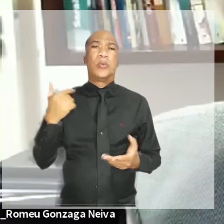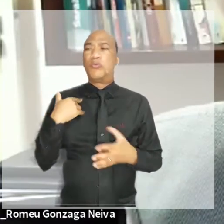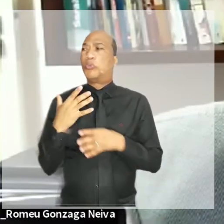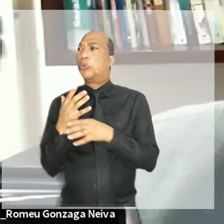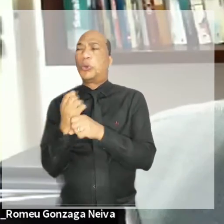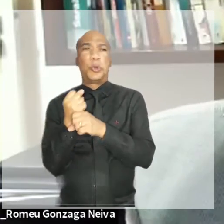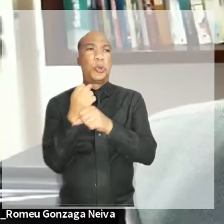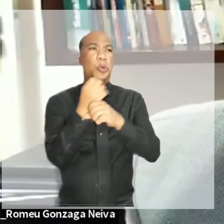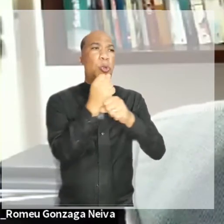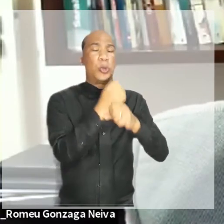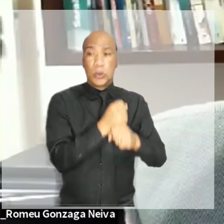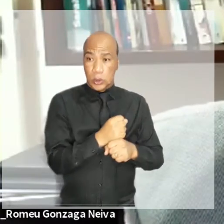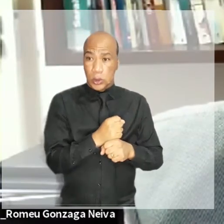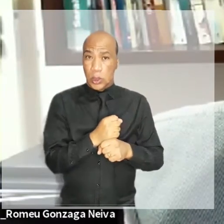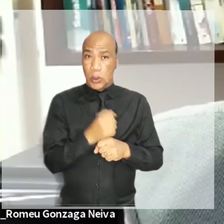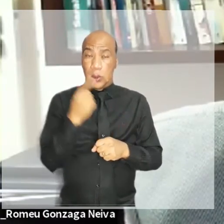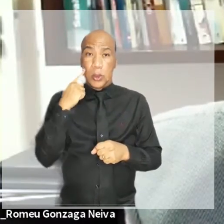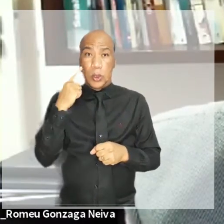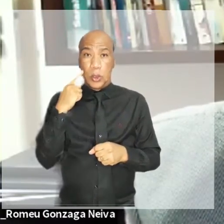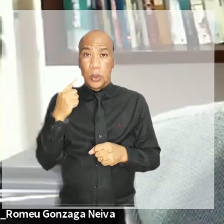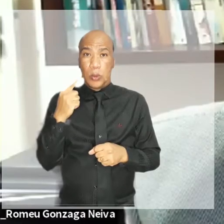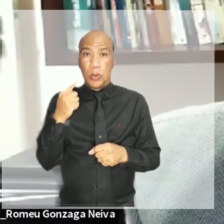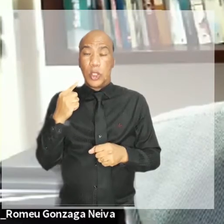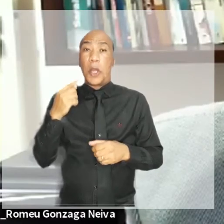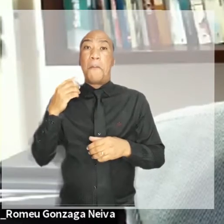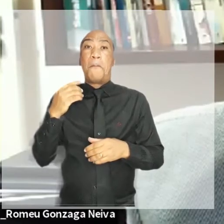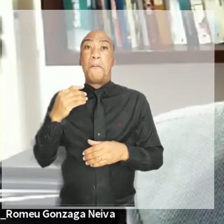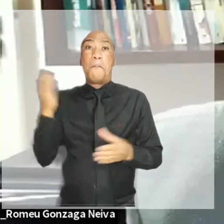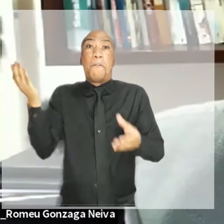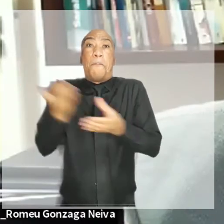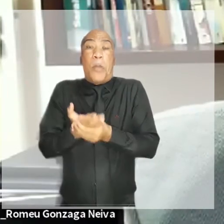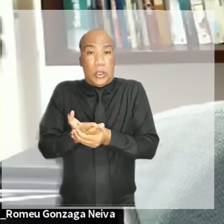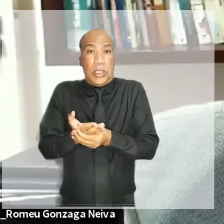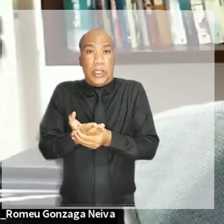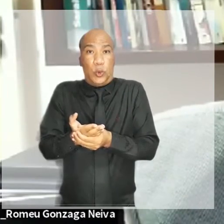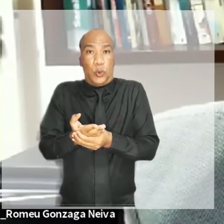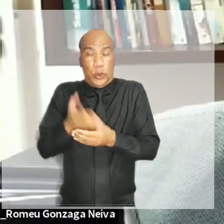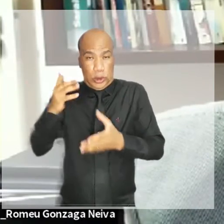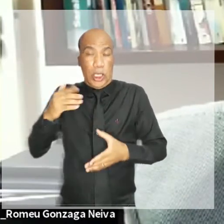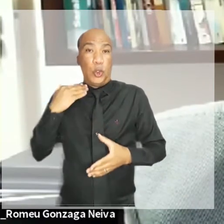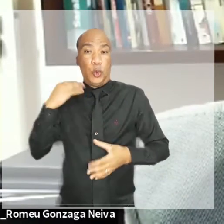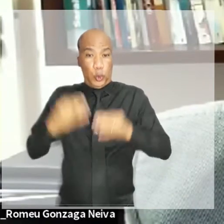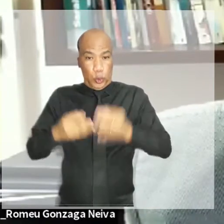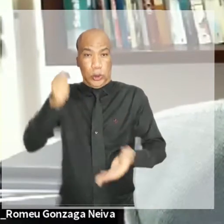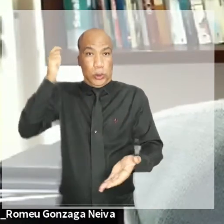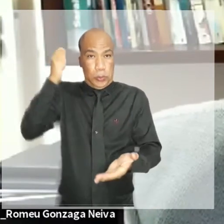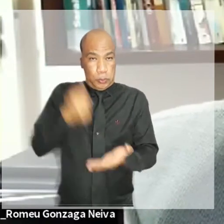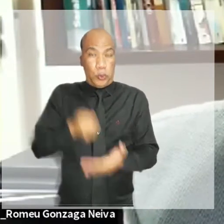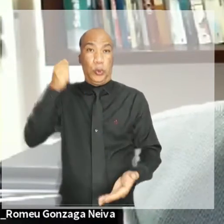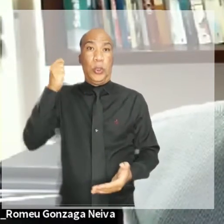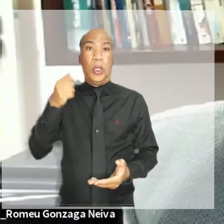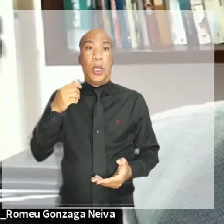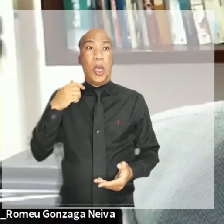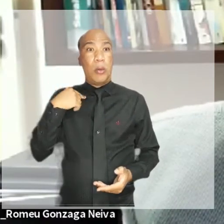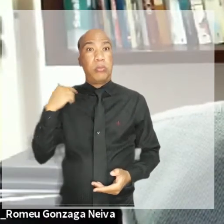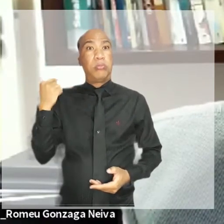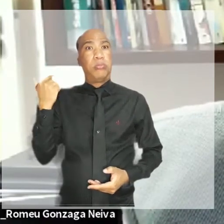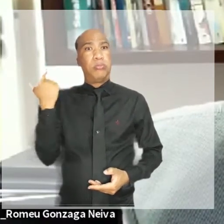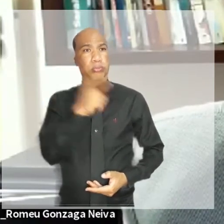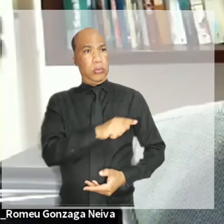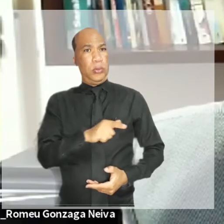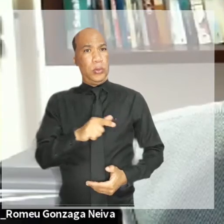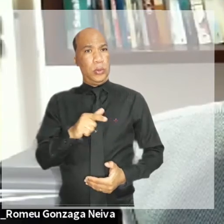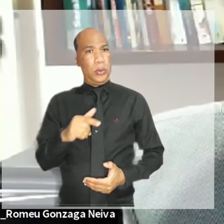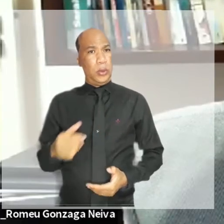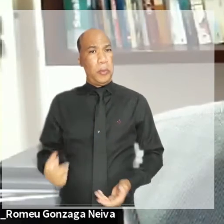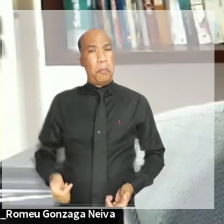superou o de processos que ingressaram no Judiciário Nacional. O próprio documento afirma que isso se deve às medidas de